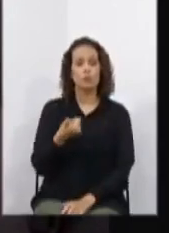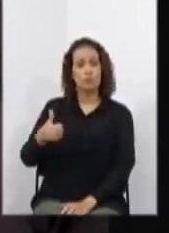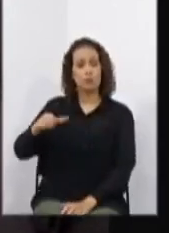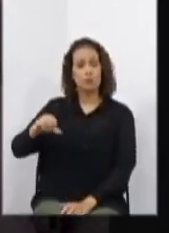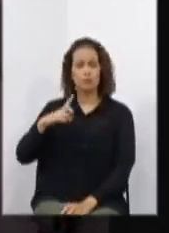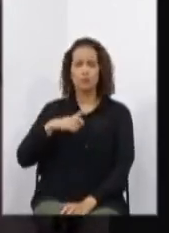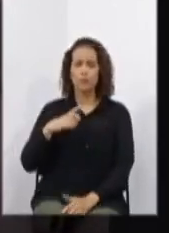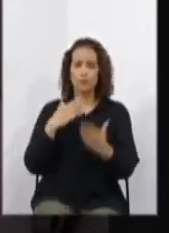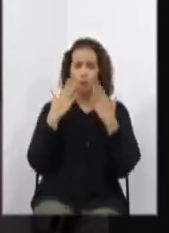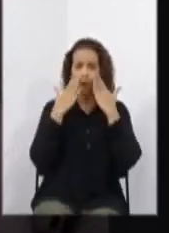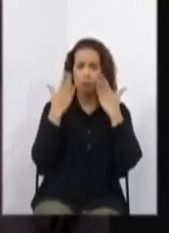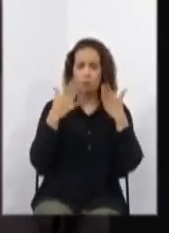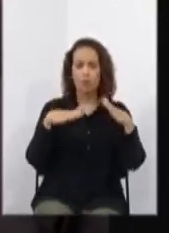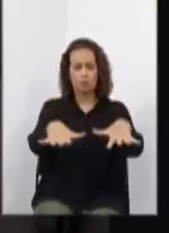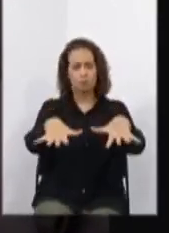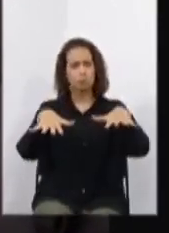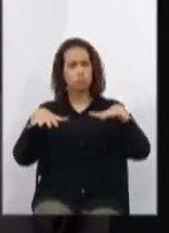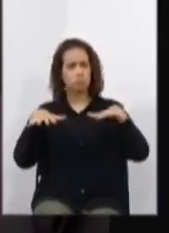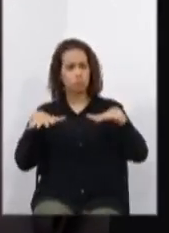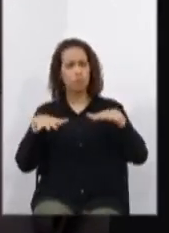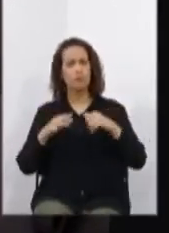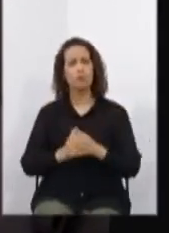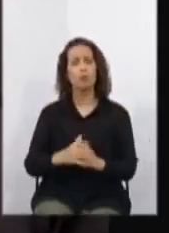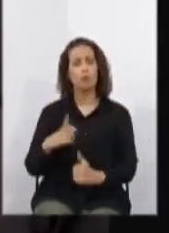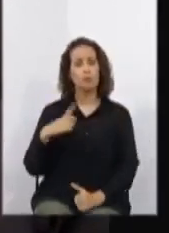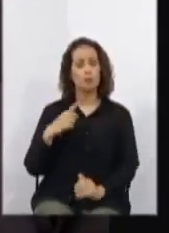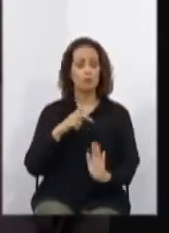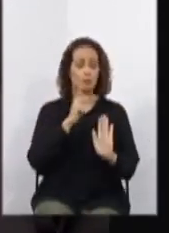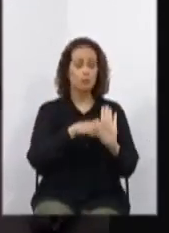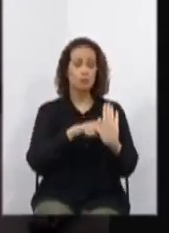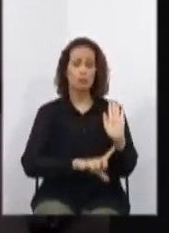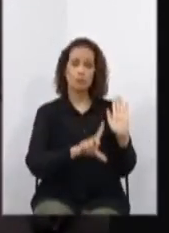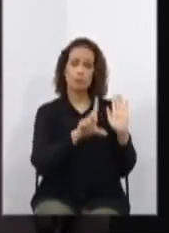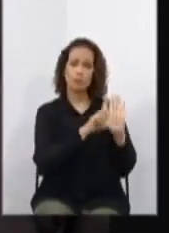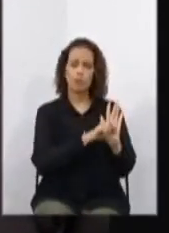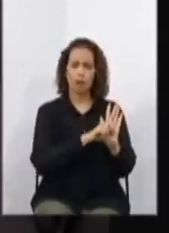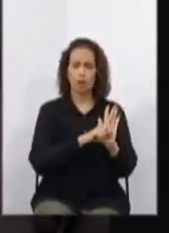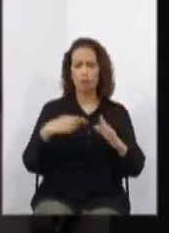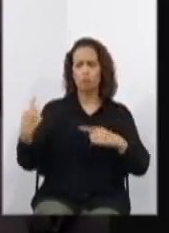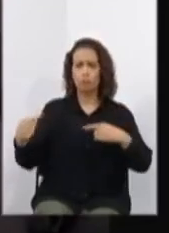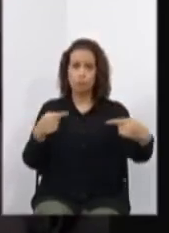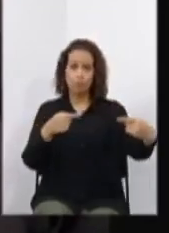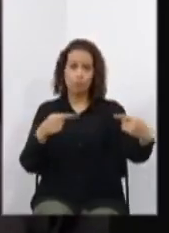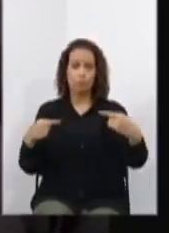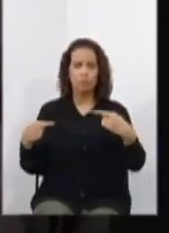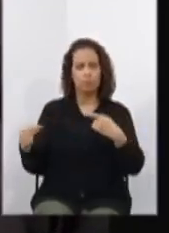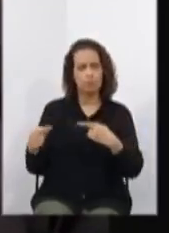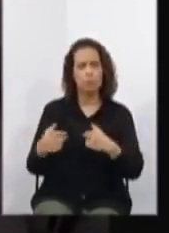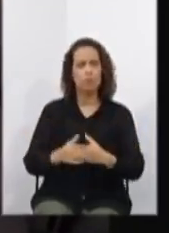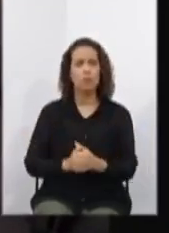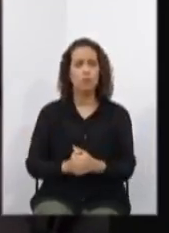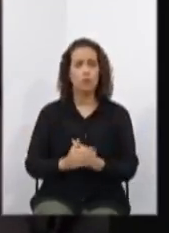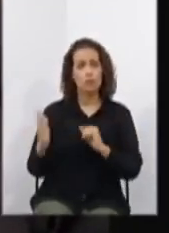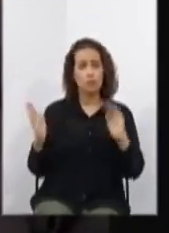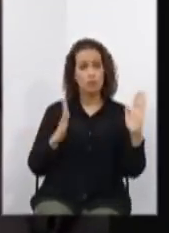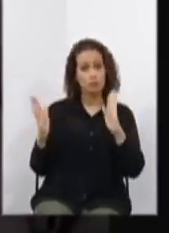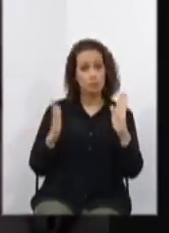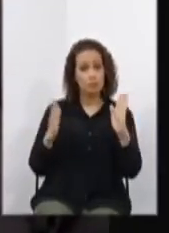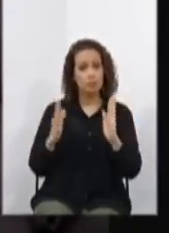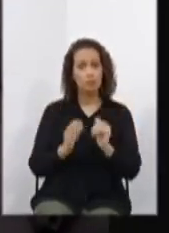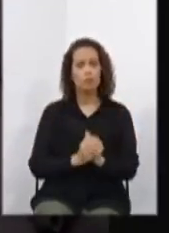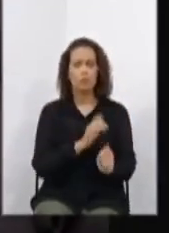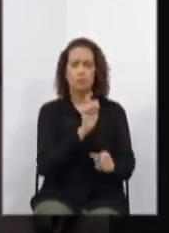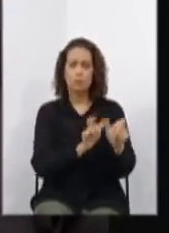pública para debater o projeto de lei e análise, ocasião em que as entidades representativas